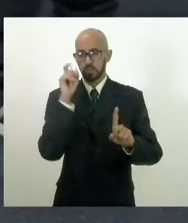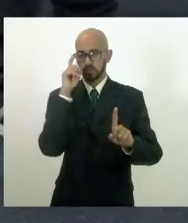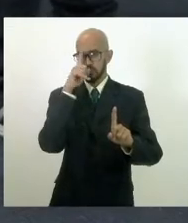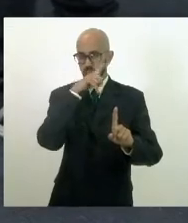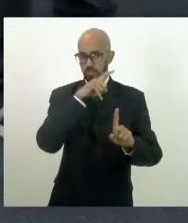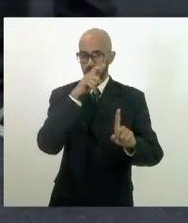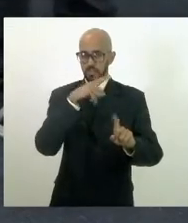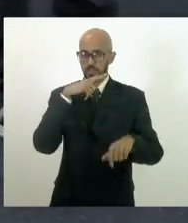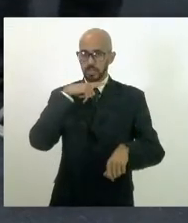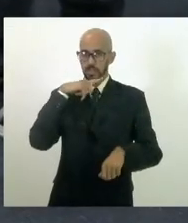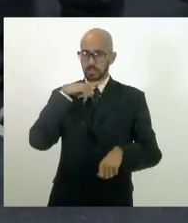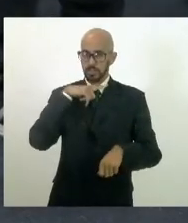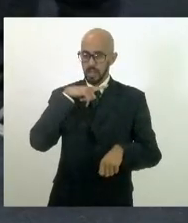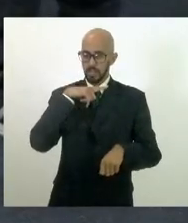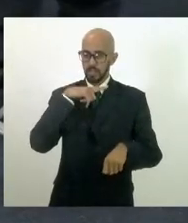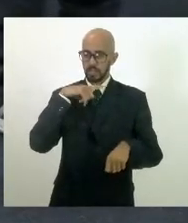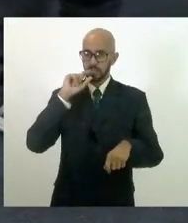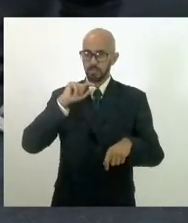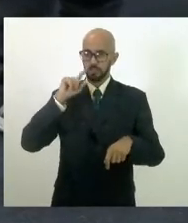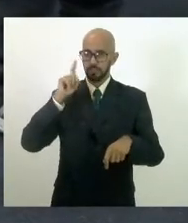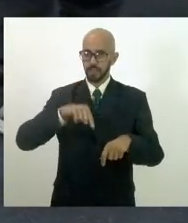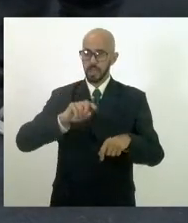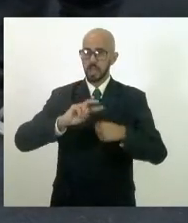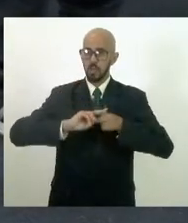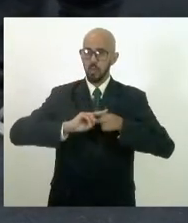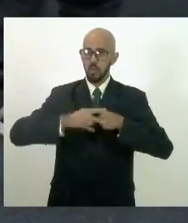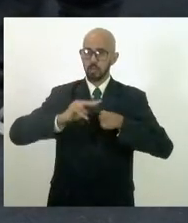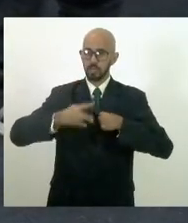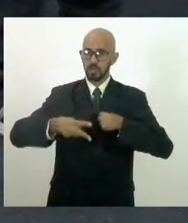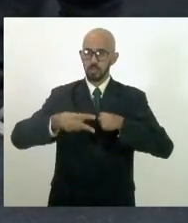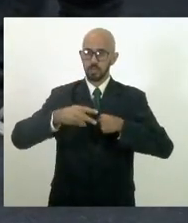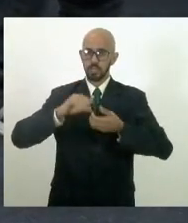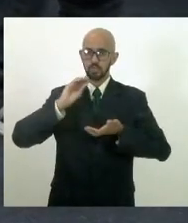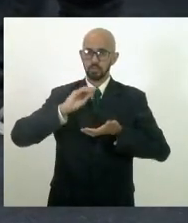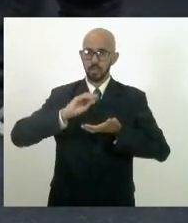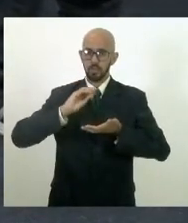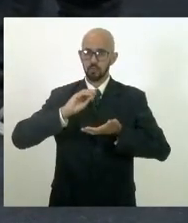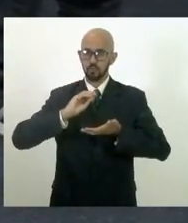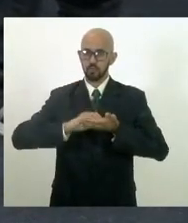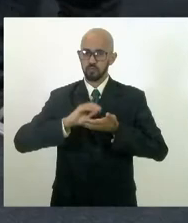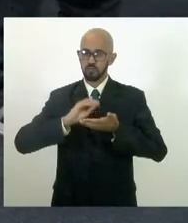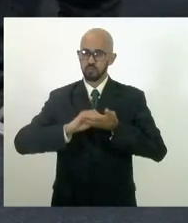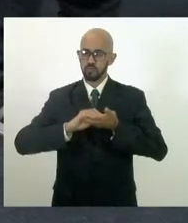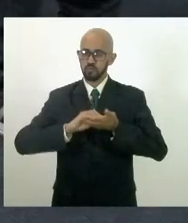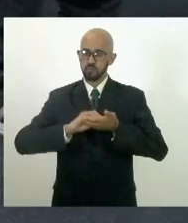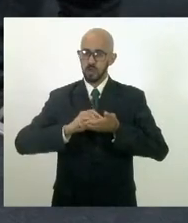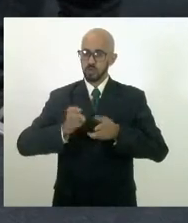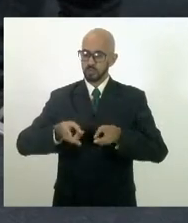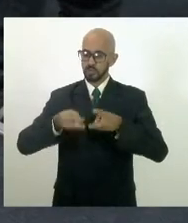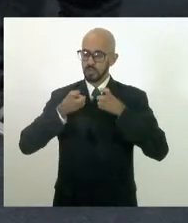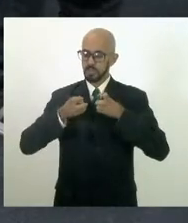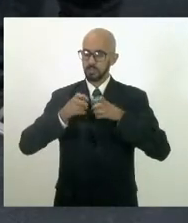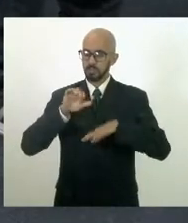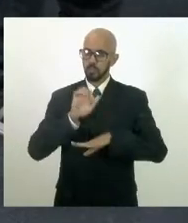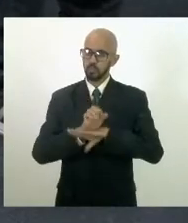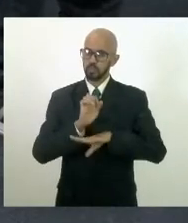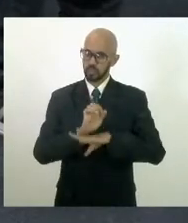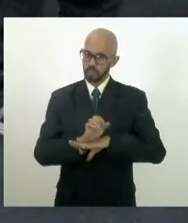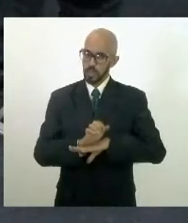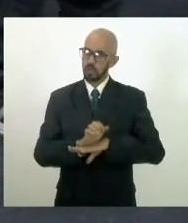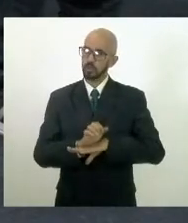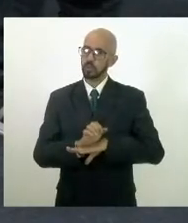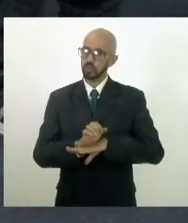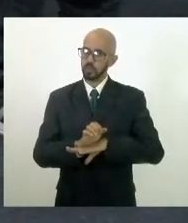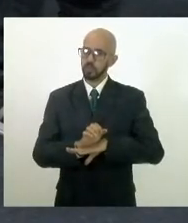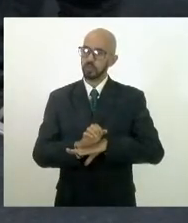que eles estão passando é fruto de uma injustiça do Estado. Então, gente está aguardando,